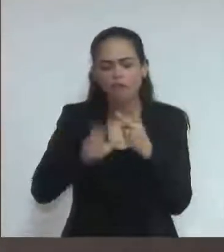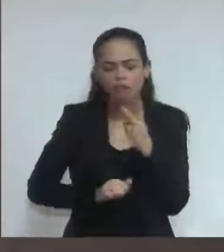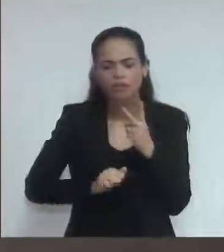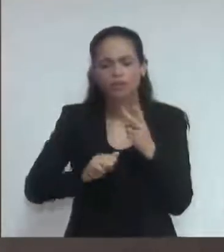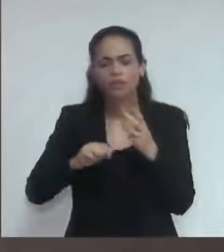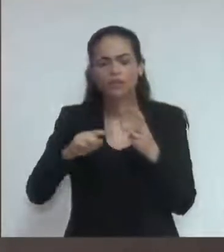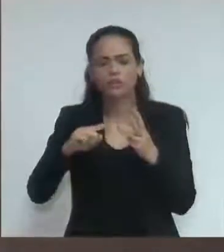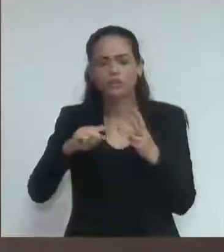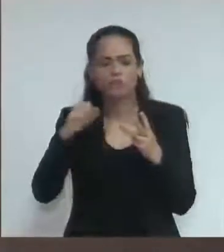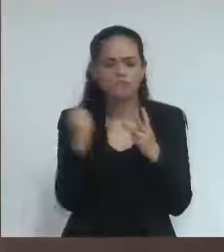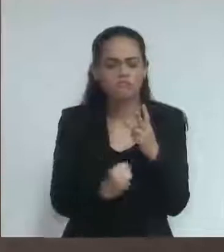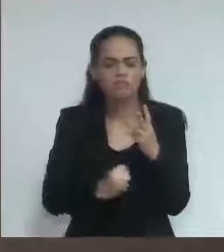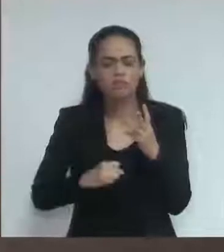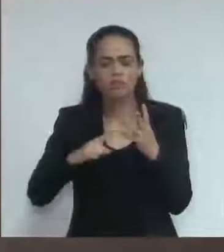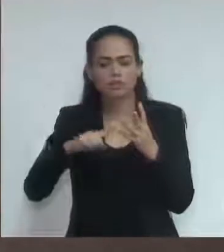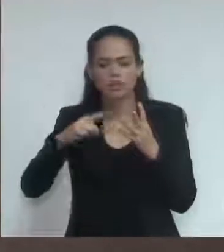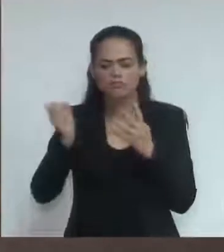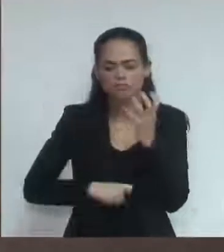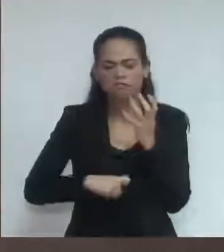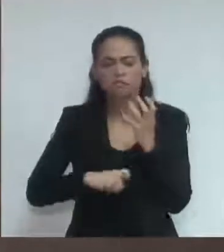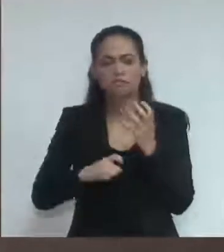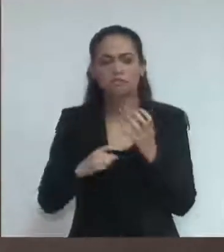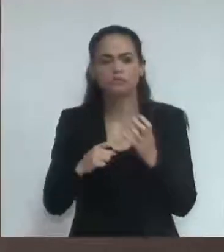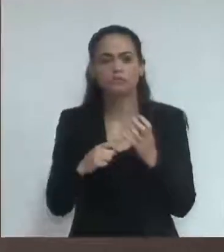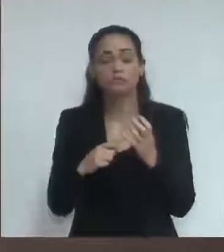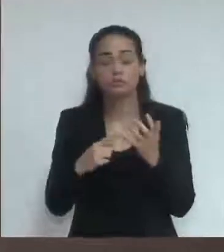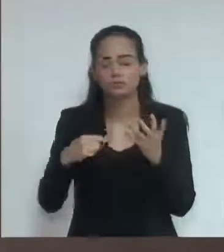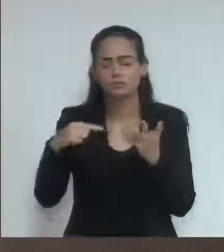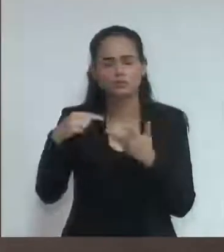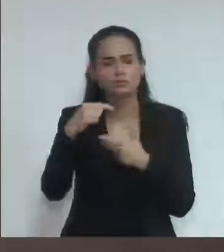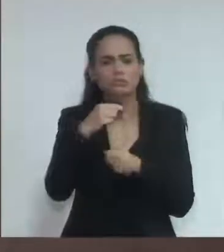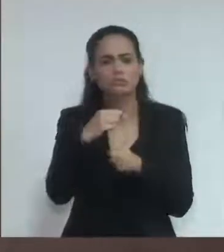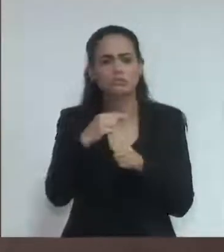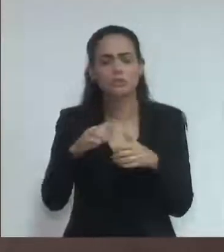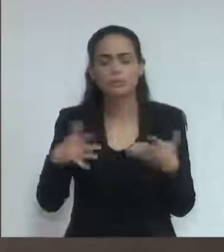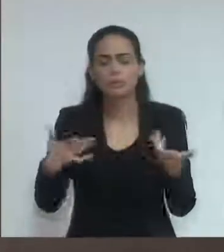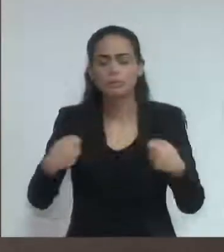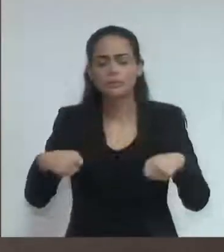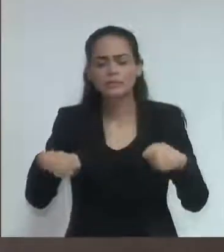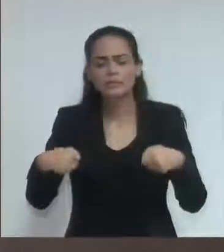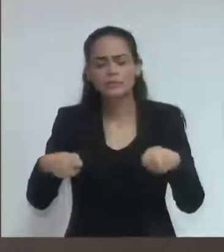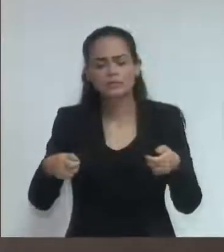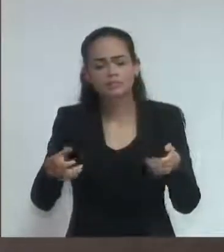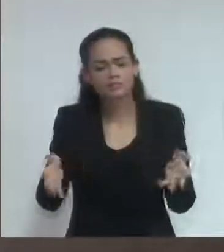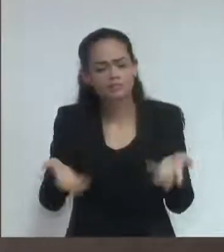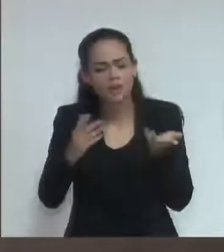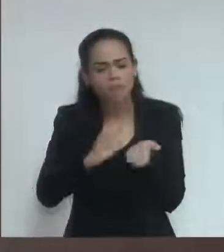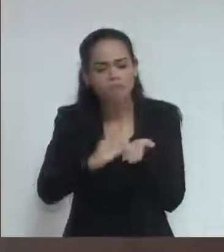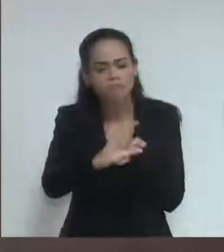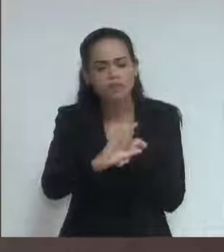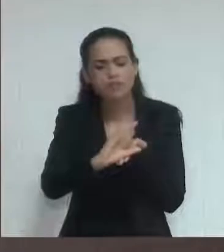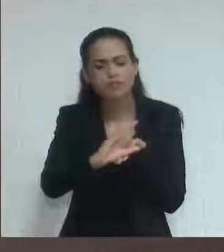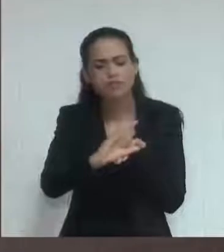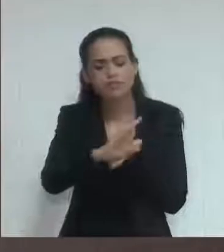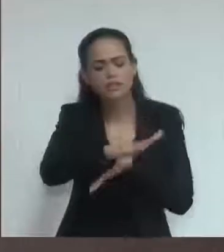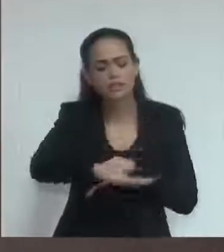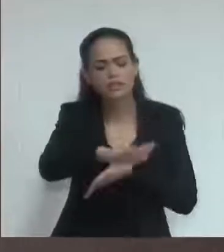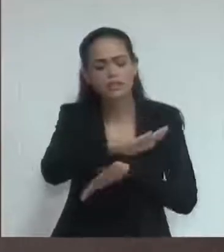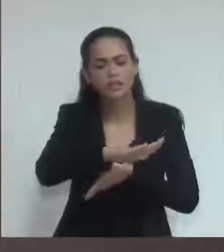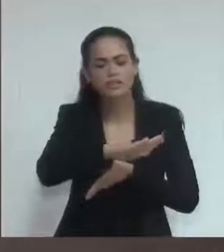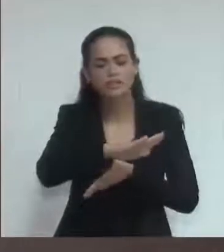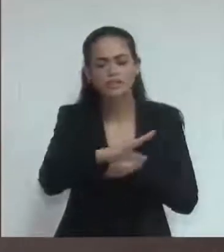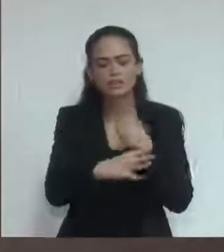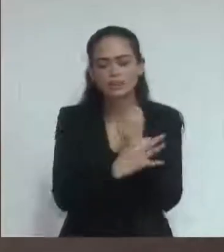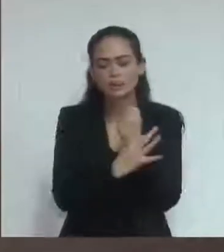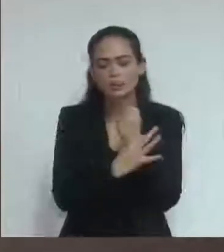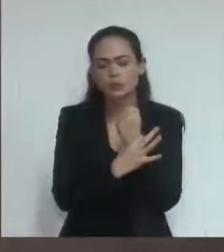homicídios estupros quando você se investe na segurança pública a tendência é diminuir